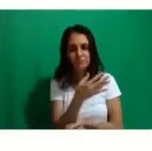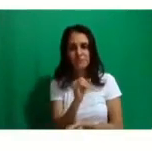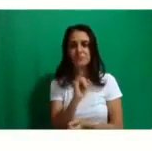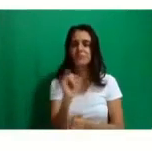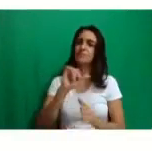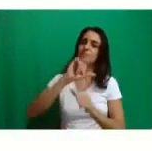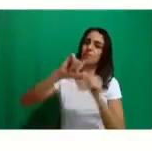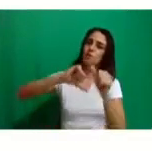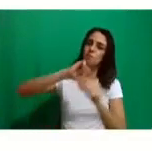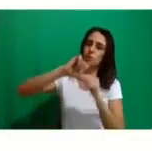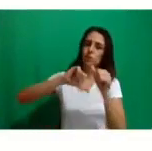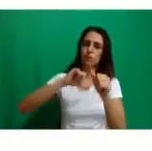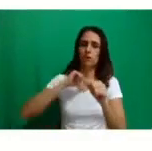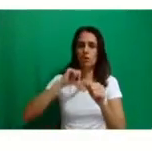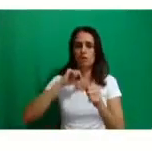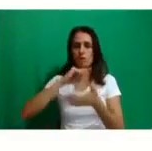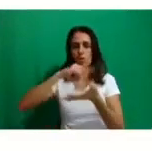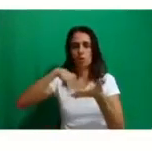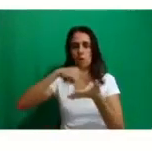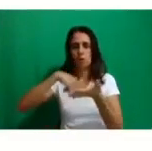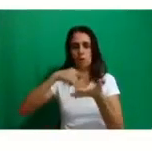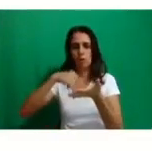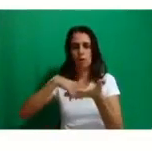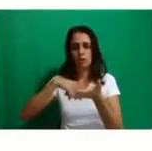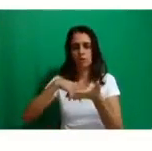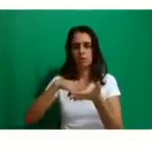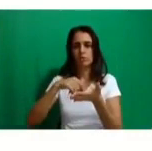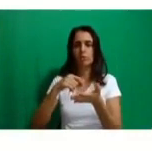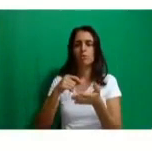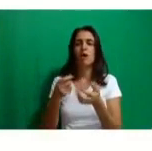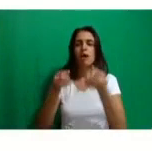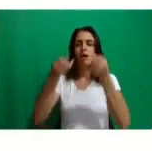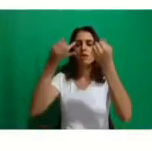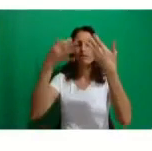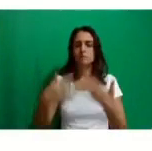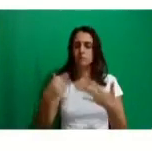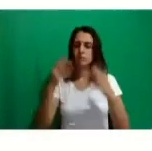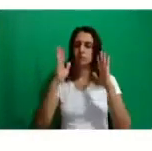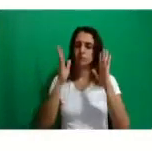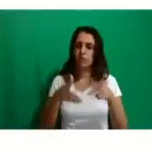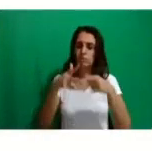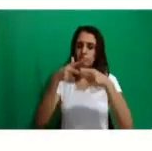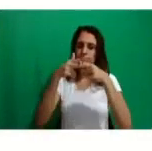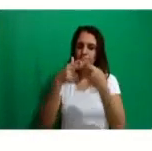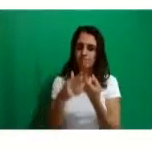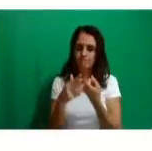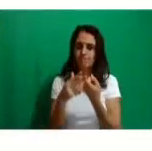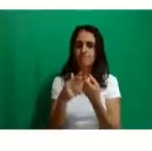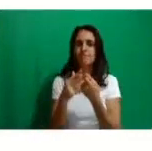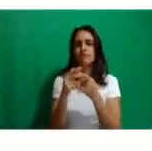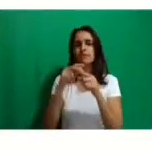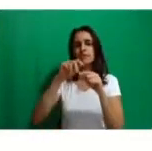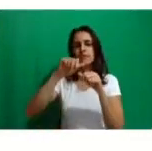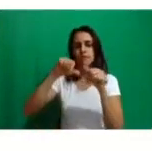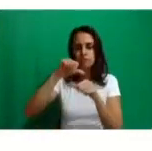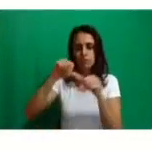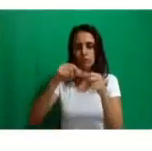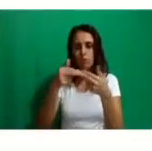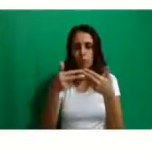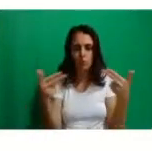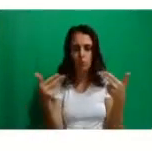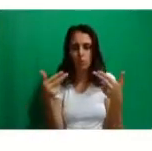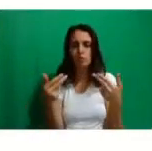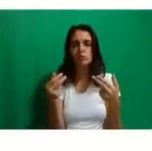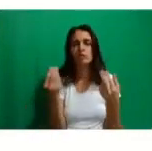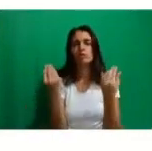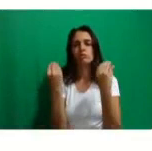deixo lá o documento mais recente escrito, retificado em tal de 2021, né? Vou deixar